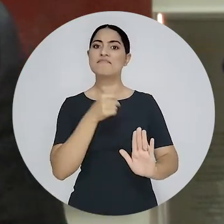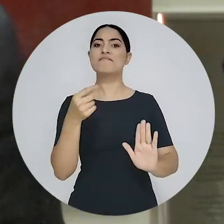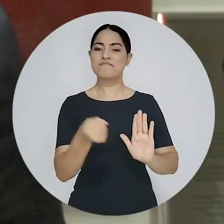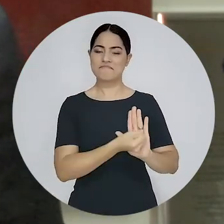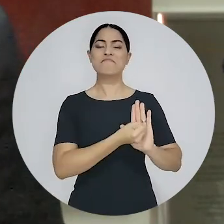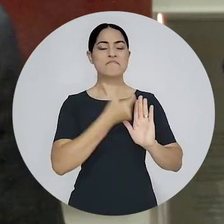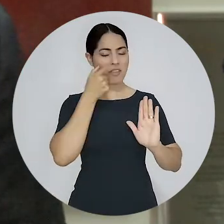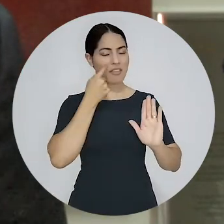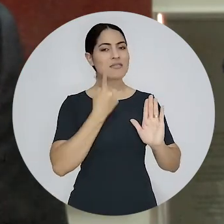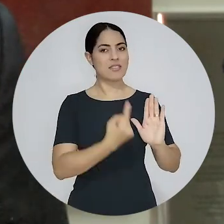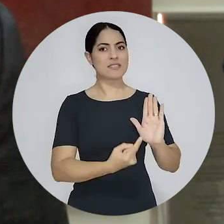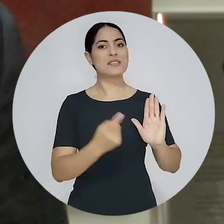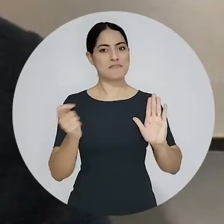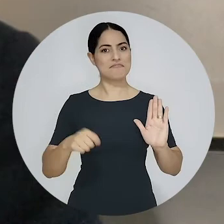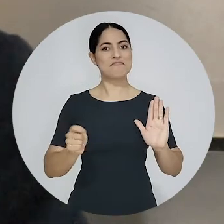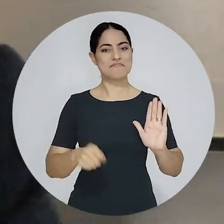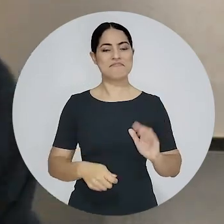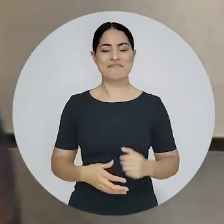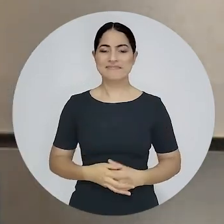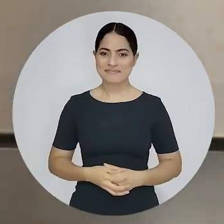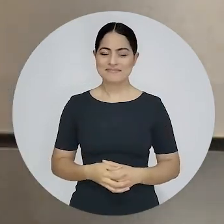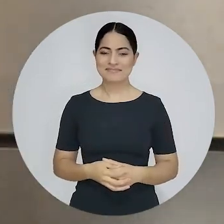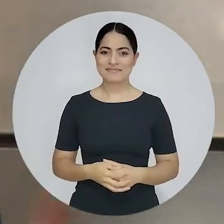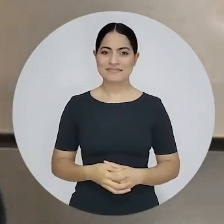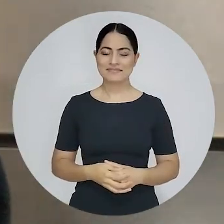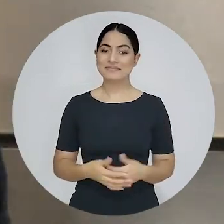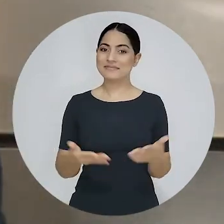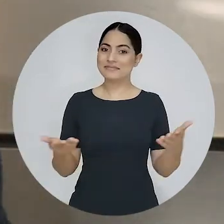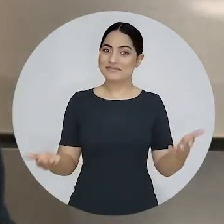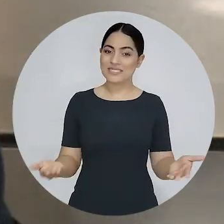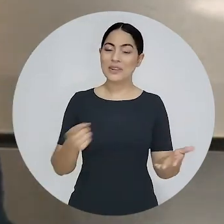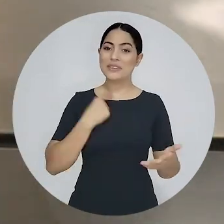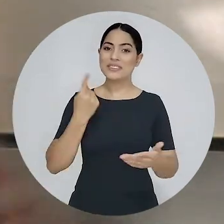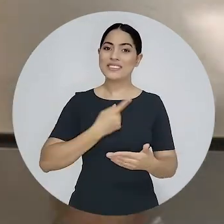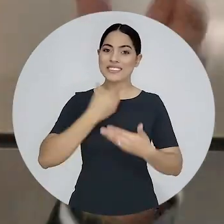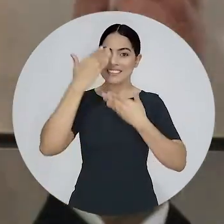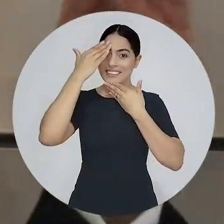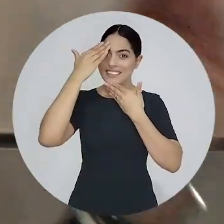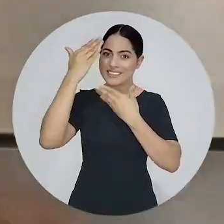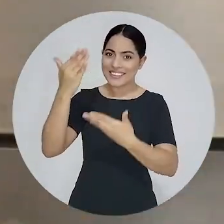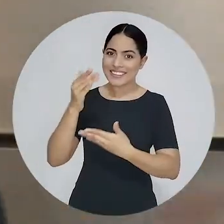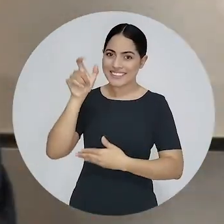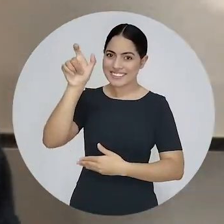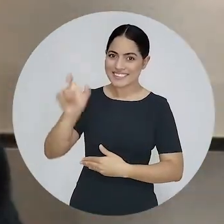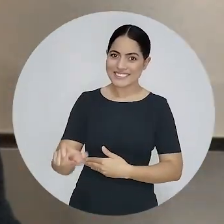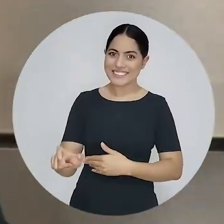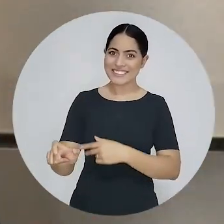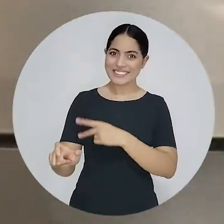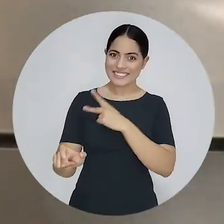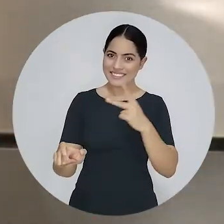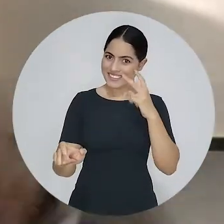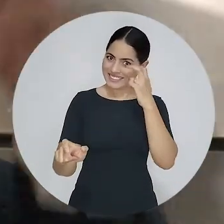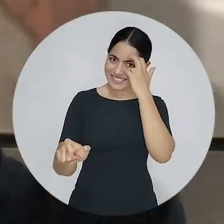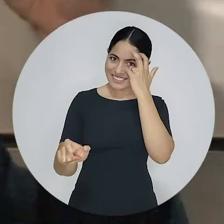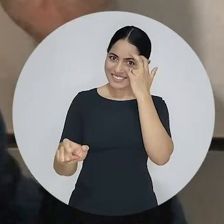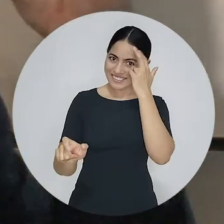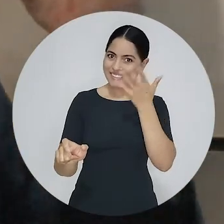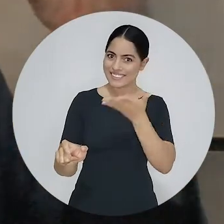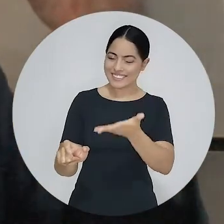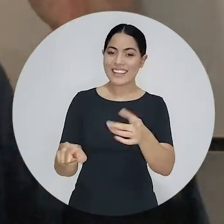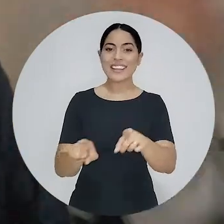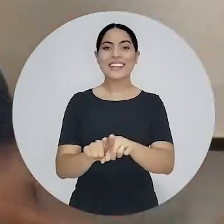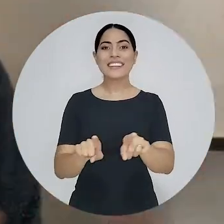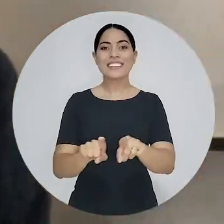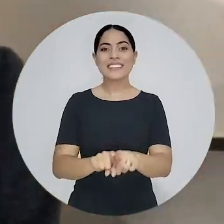que merece atenção. Então, mais uma vez, agradecendo ao doutor Filipe Santa Cruz, agradecendo